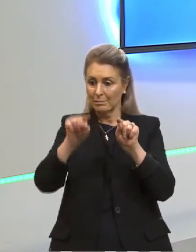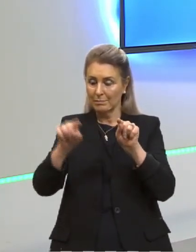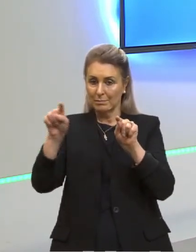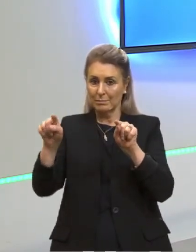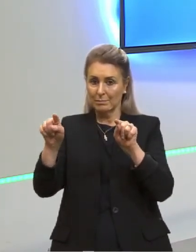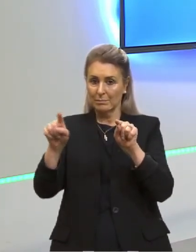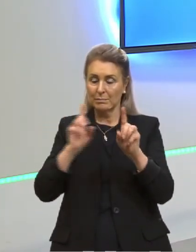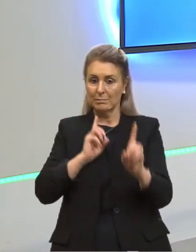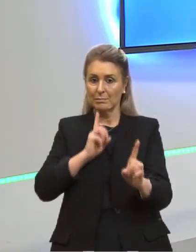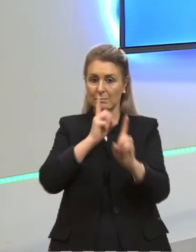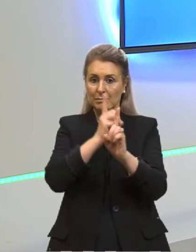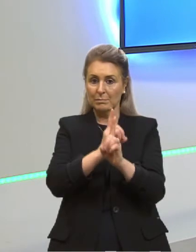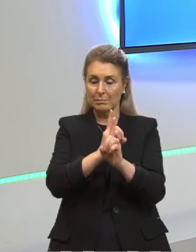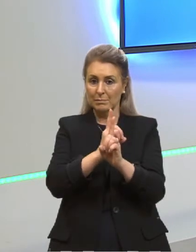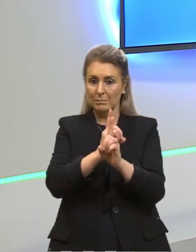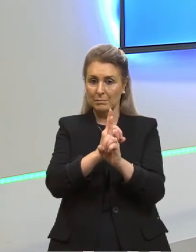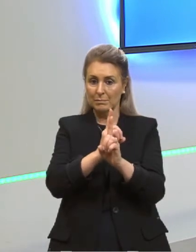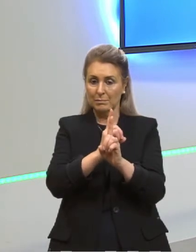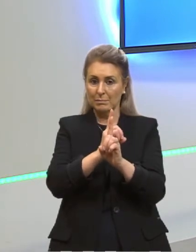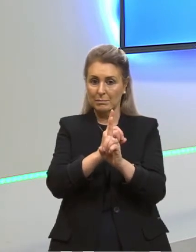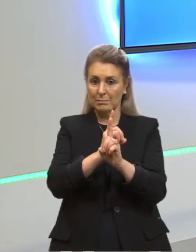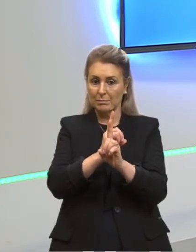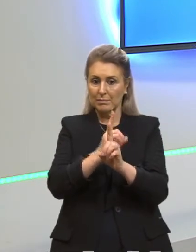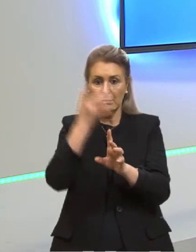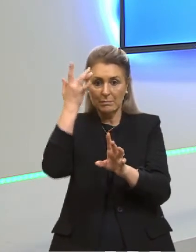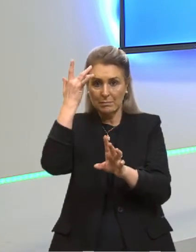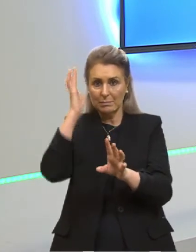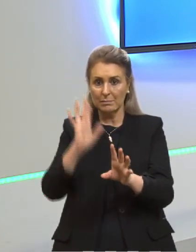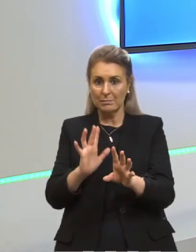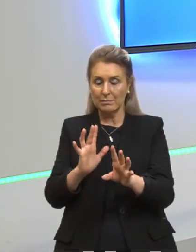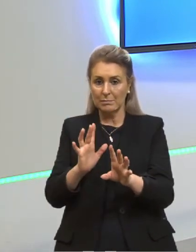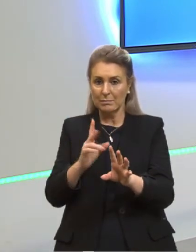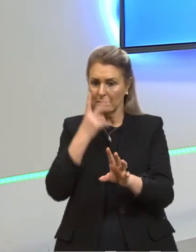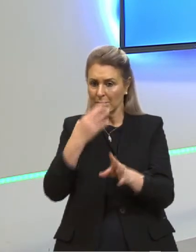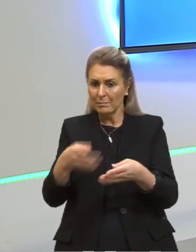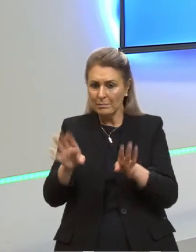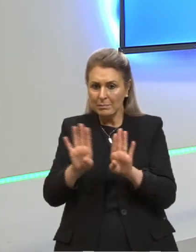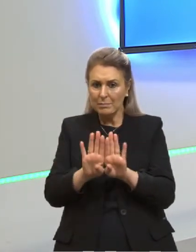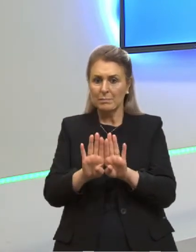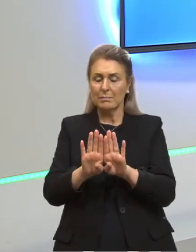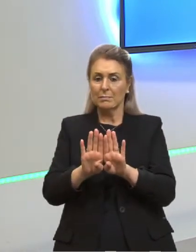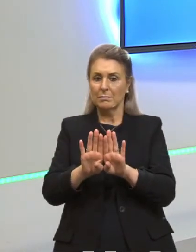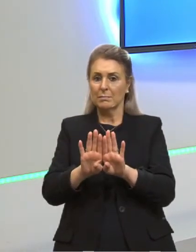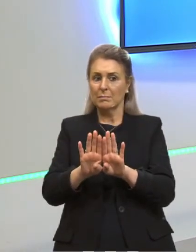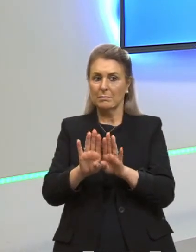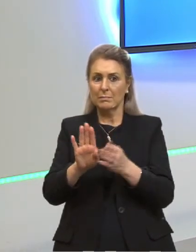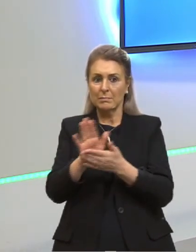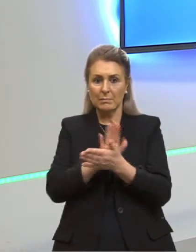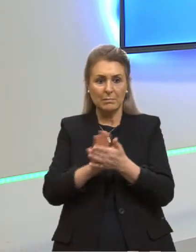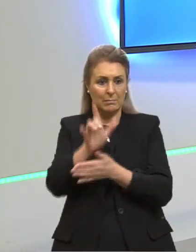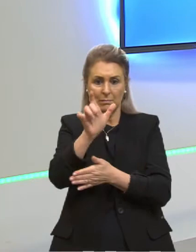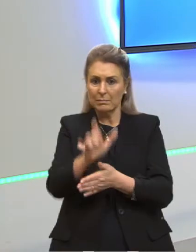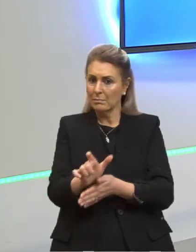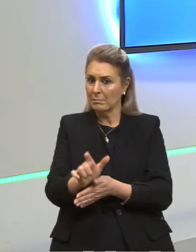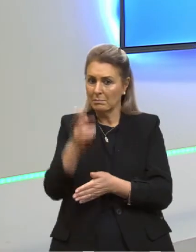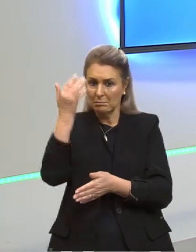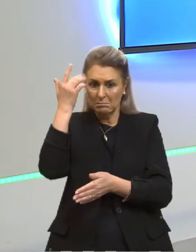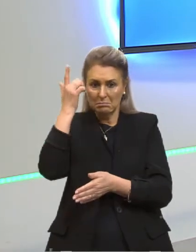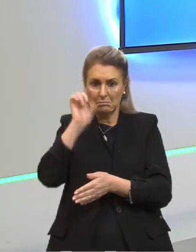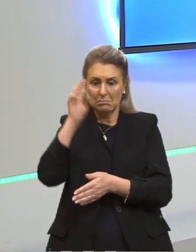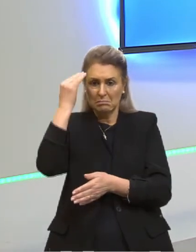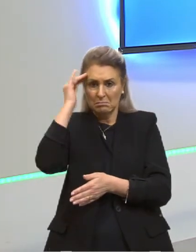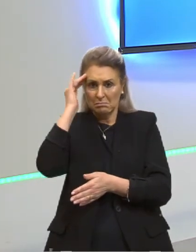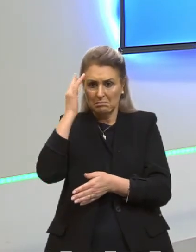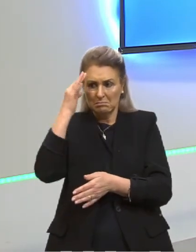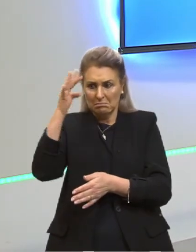ele descobriu meio que para, meio sem querer, meio para fechar esses valores, porque ninguém conseguia entender porque ninguém imaginaria